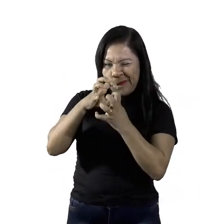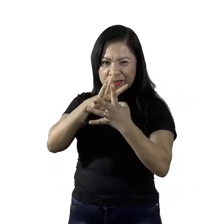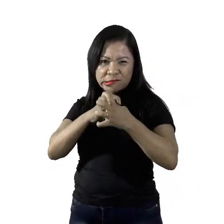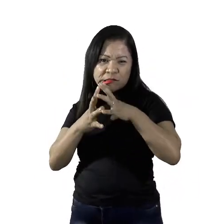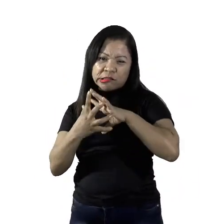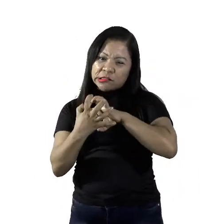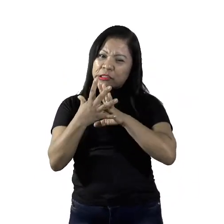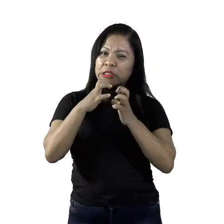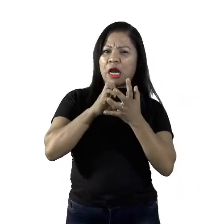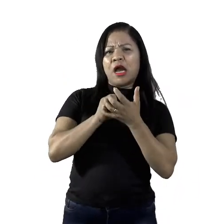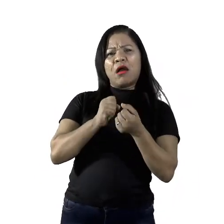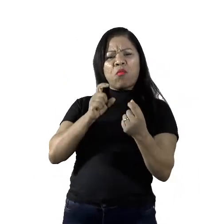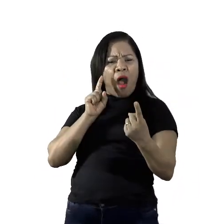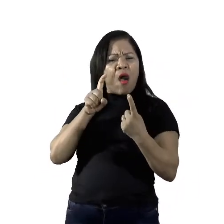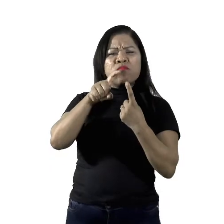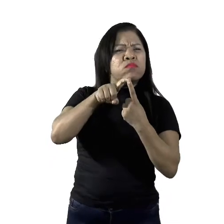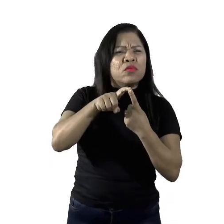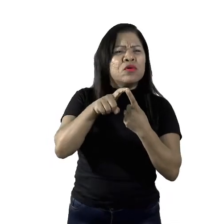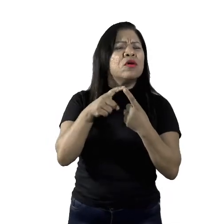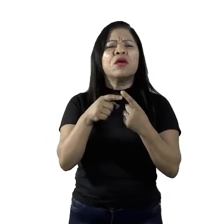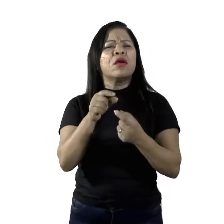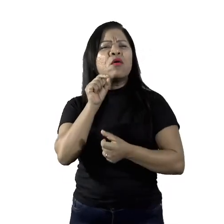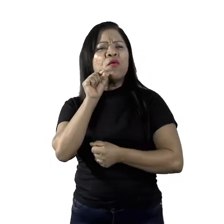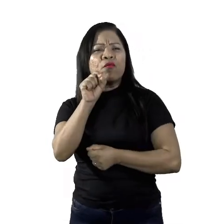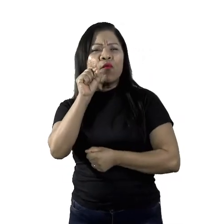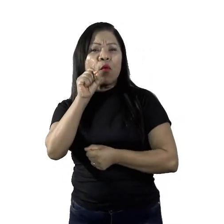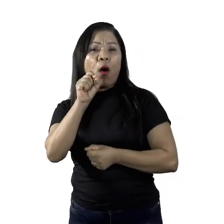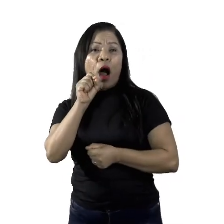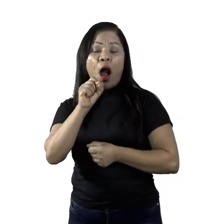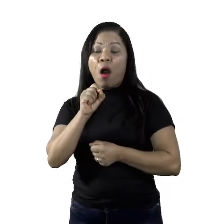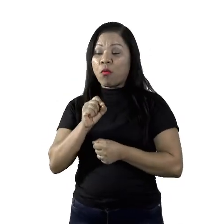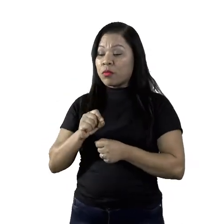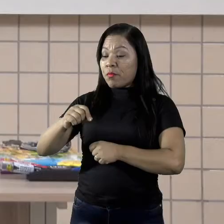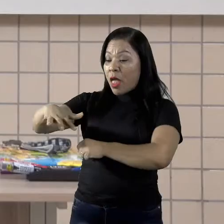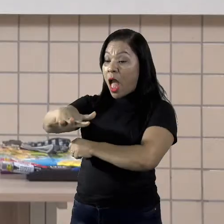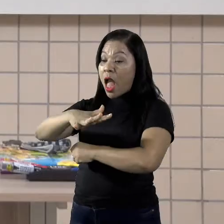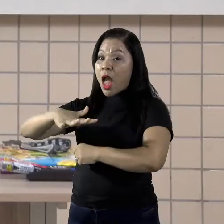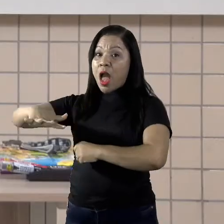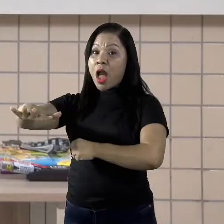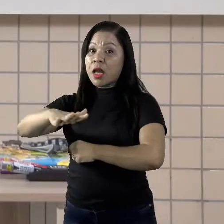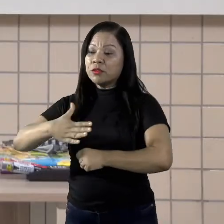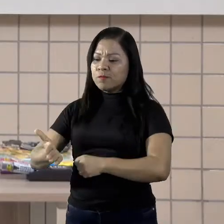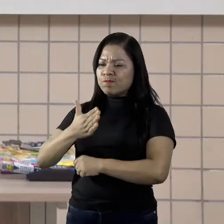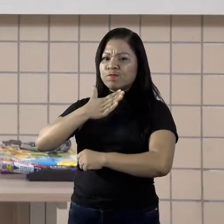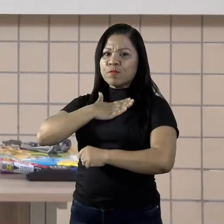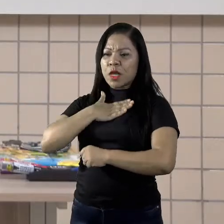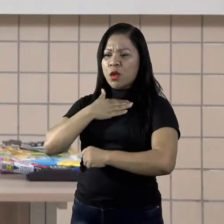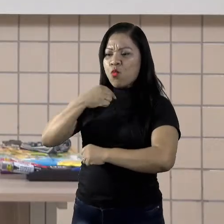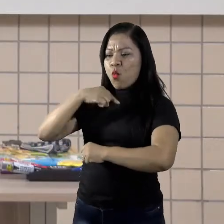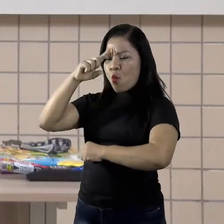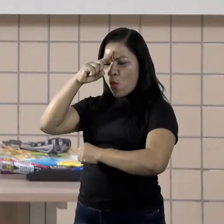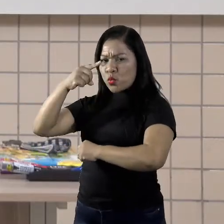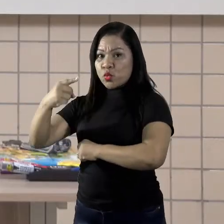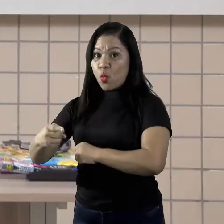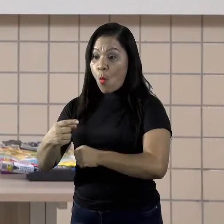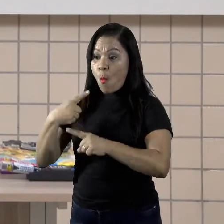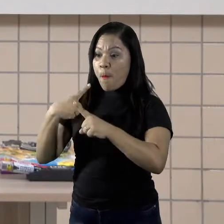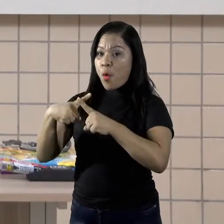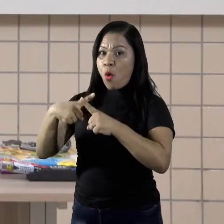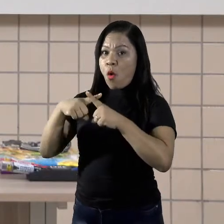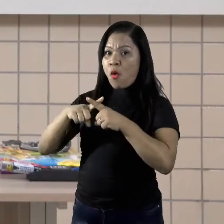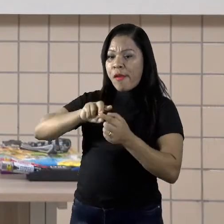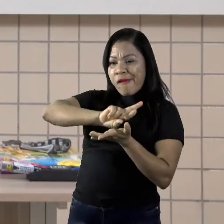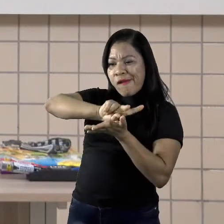têm como objetivo determinar o território. E esse território, ali onde se encontram as fêmeas, que ele